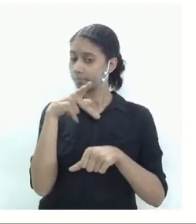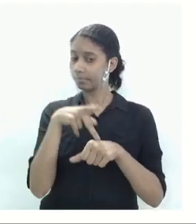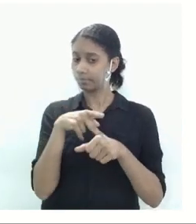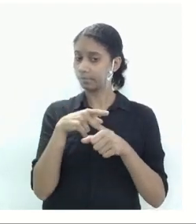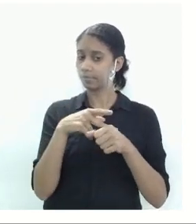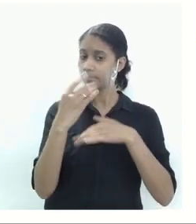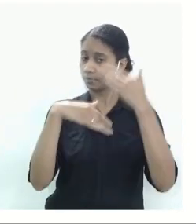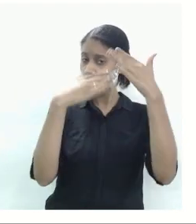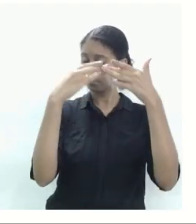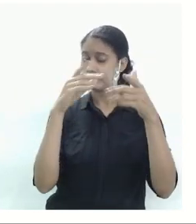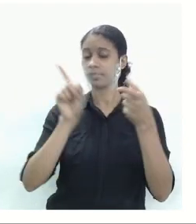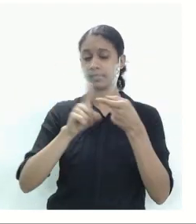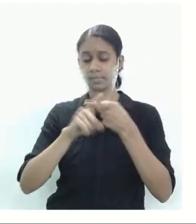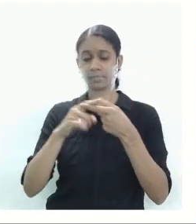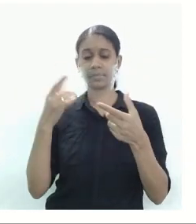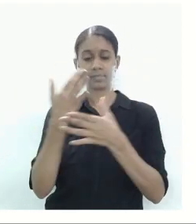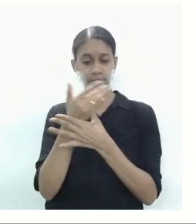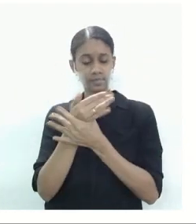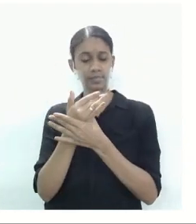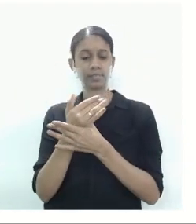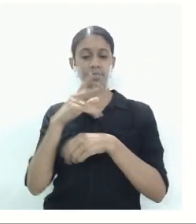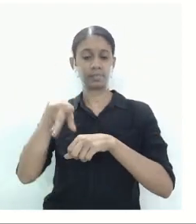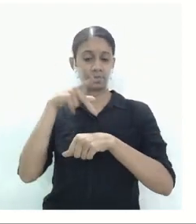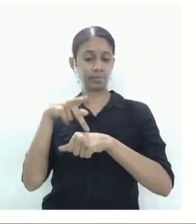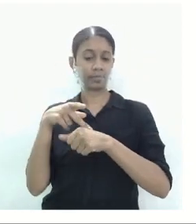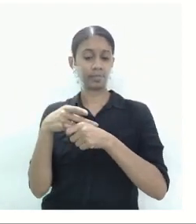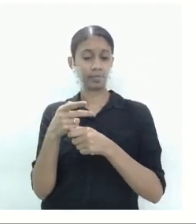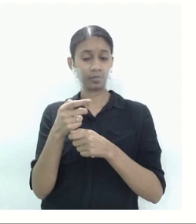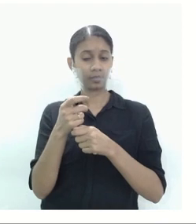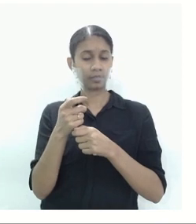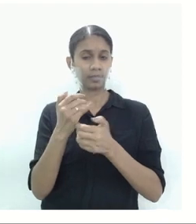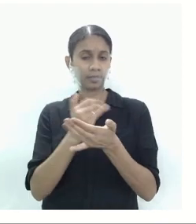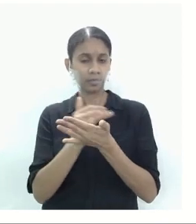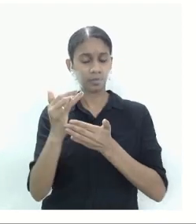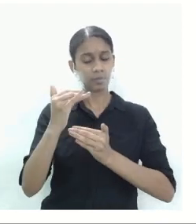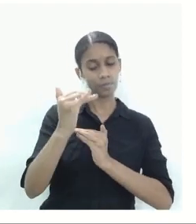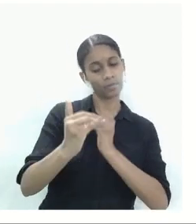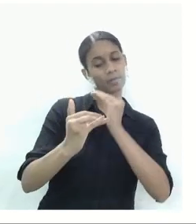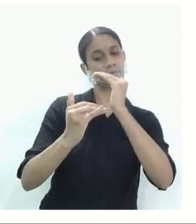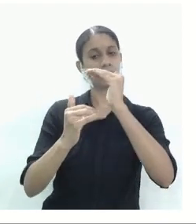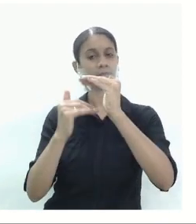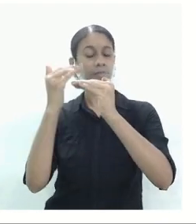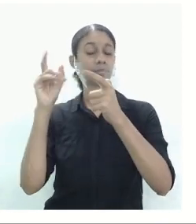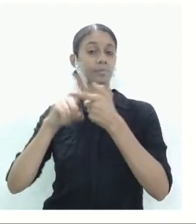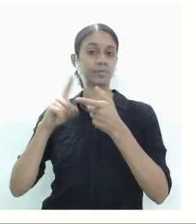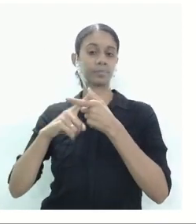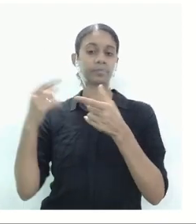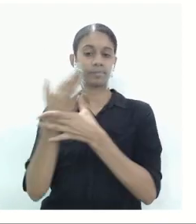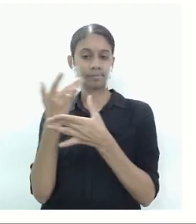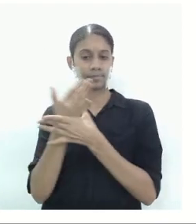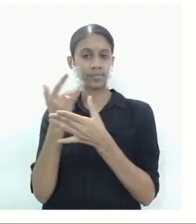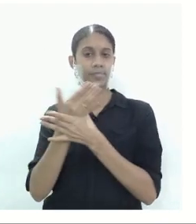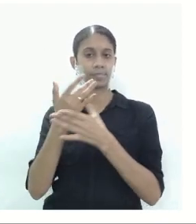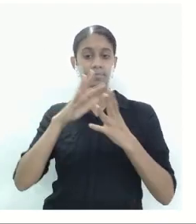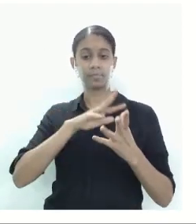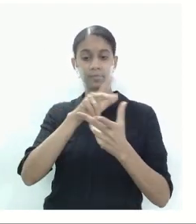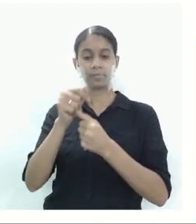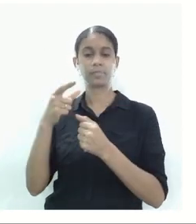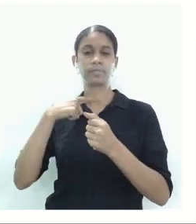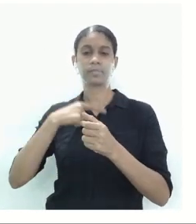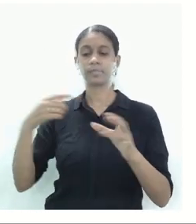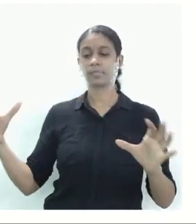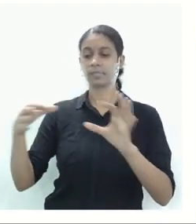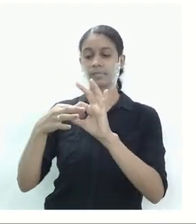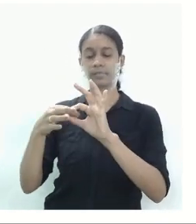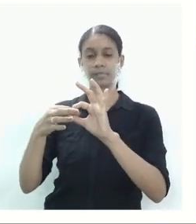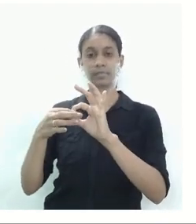desenvolvimento tá? Cidades globais são aquelas cidades que estão em conexão com a dinâmica